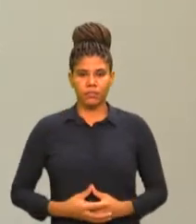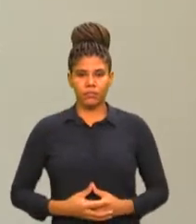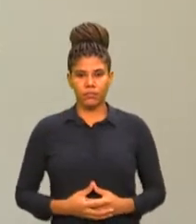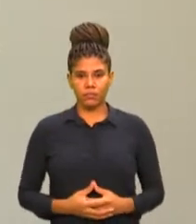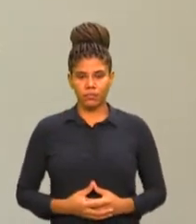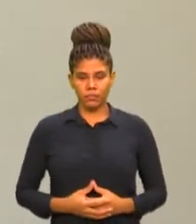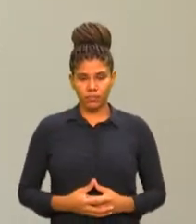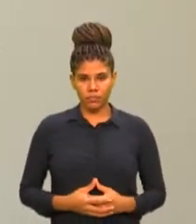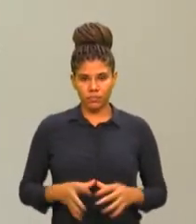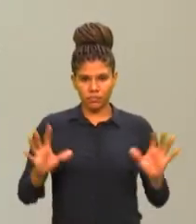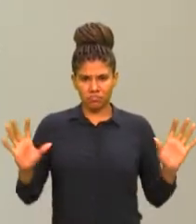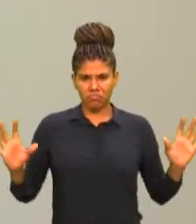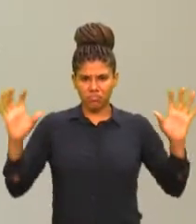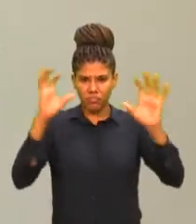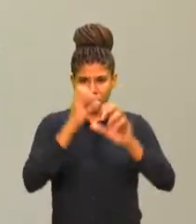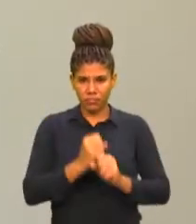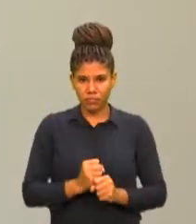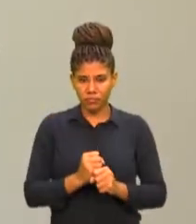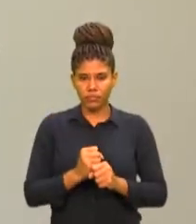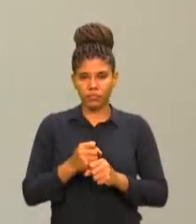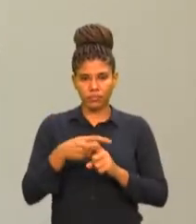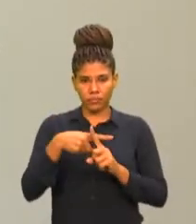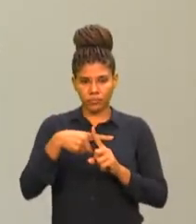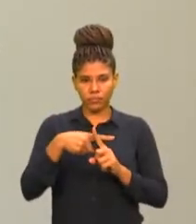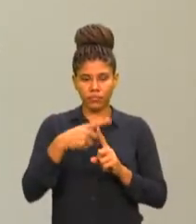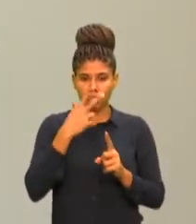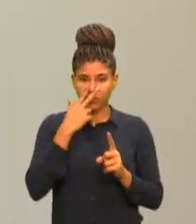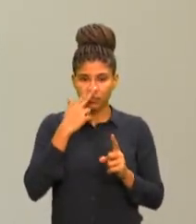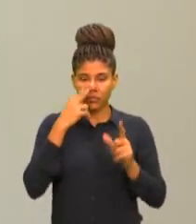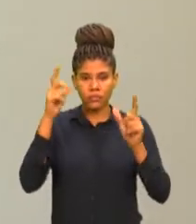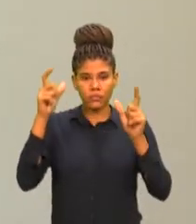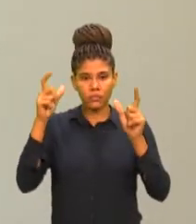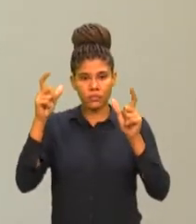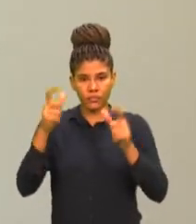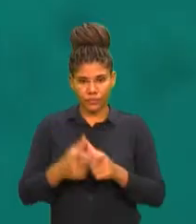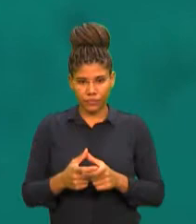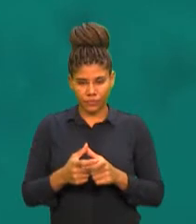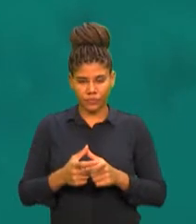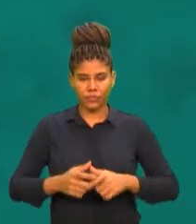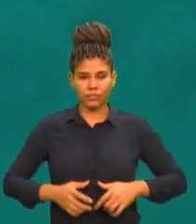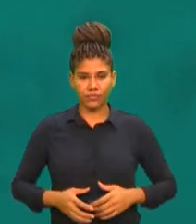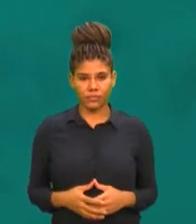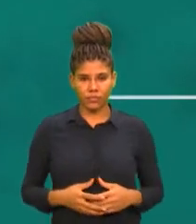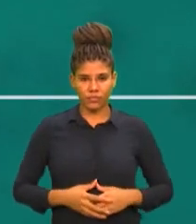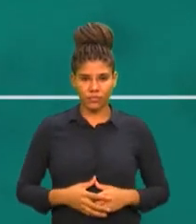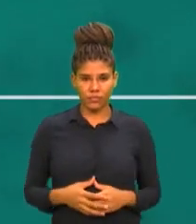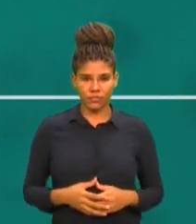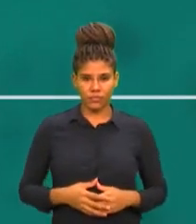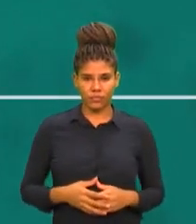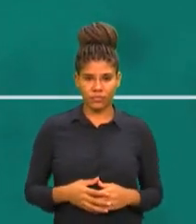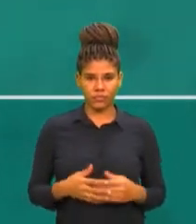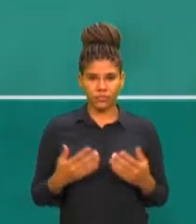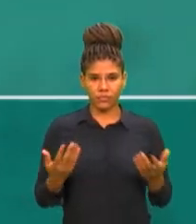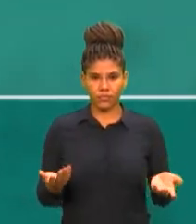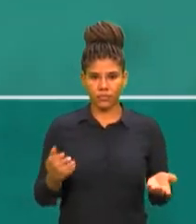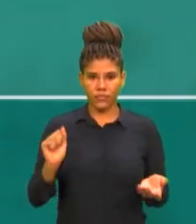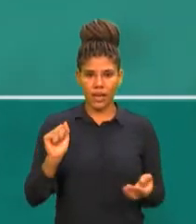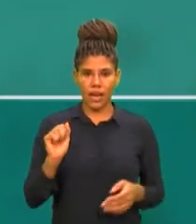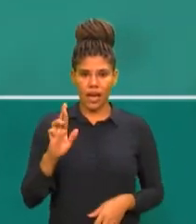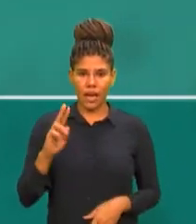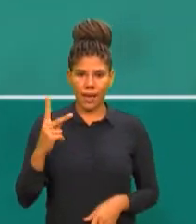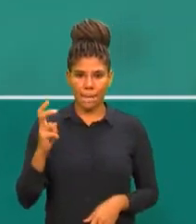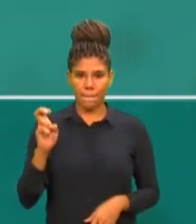dos óbitos começa a diminuir em relação às outras faixas etárias. De acordo com dados da Arpen Brasil,